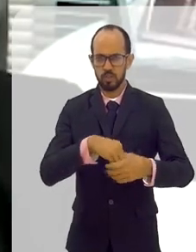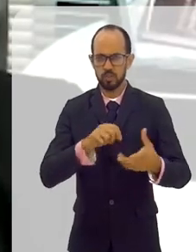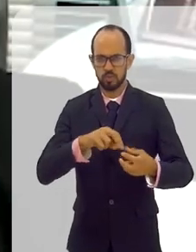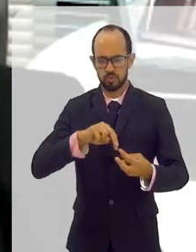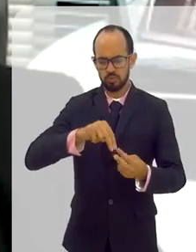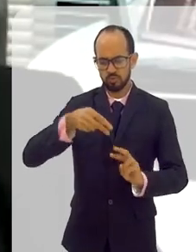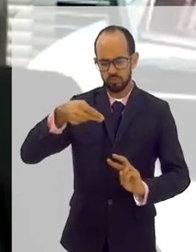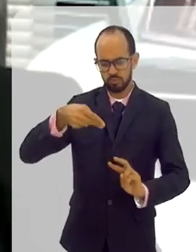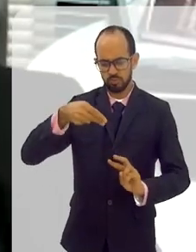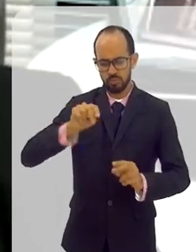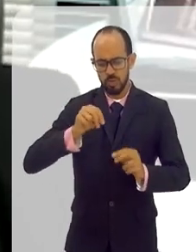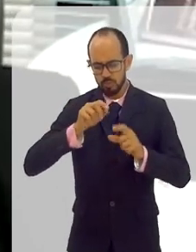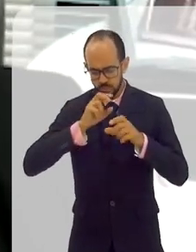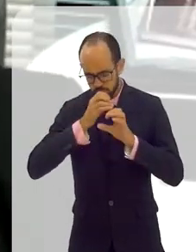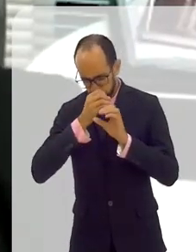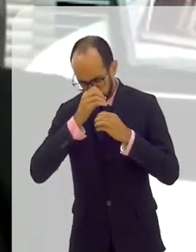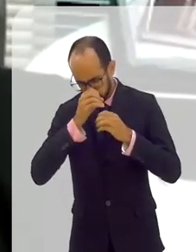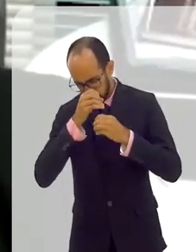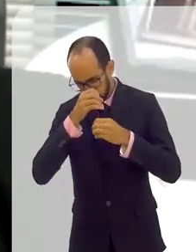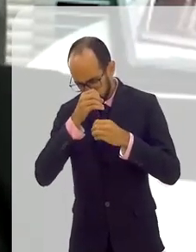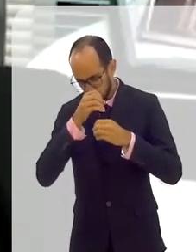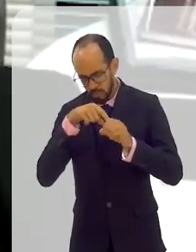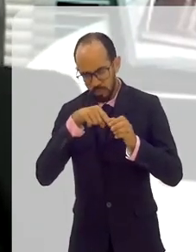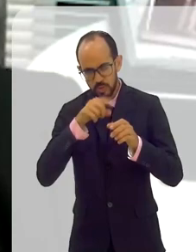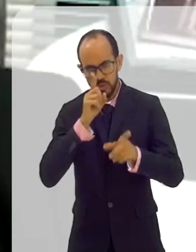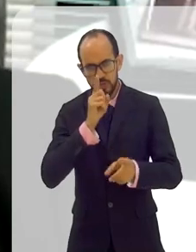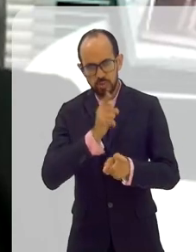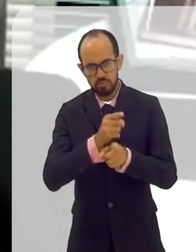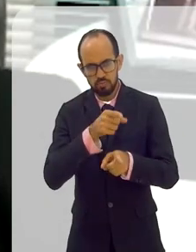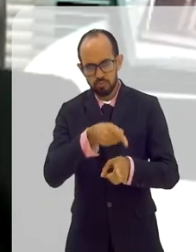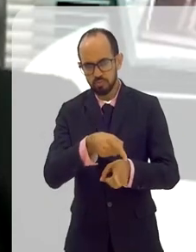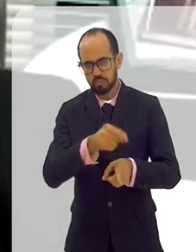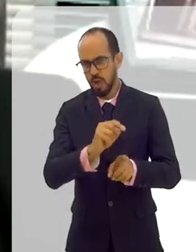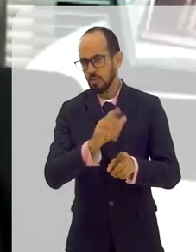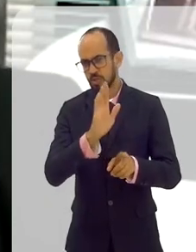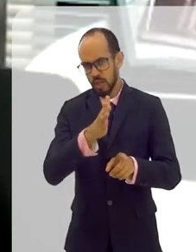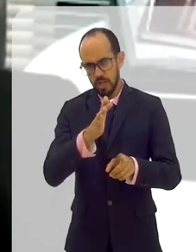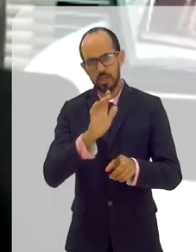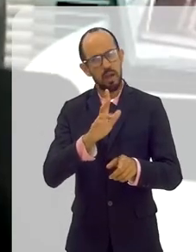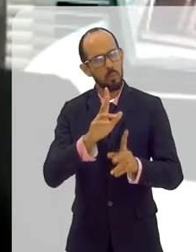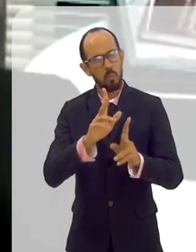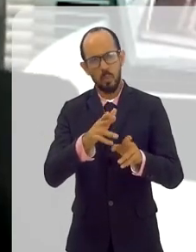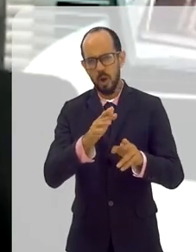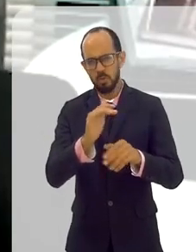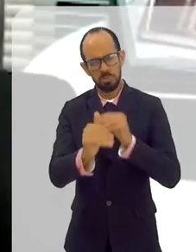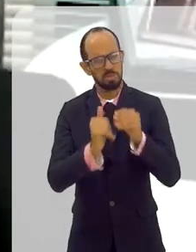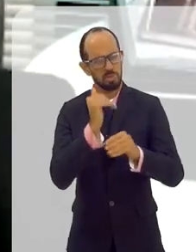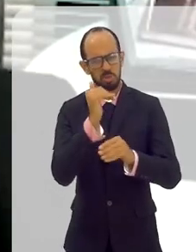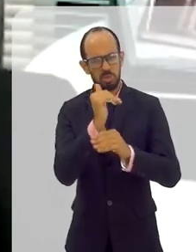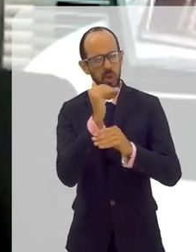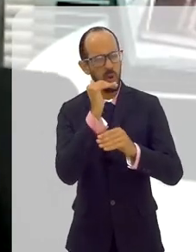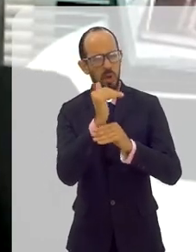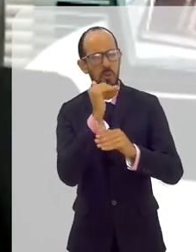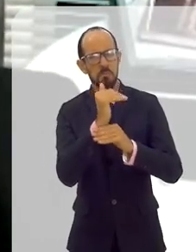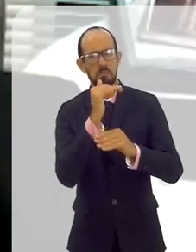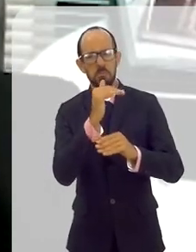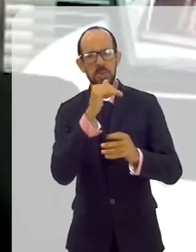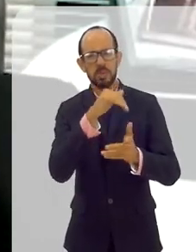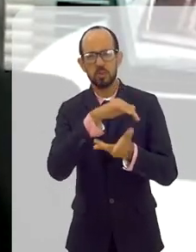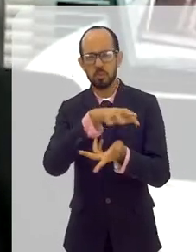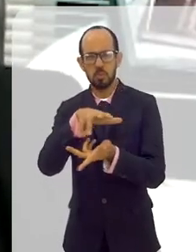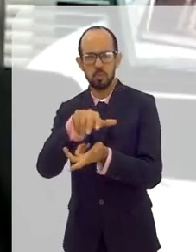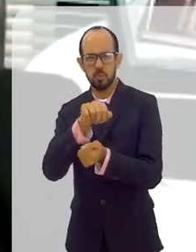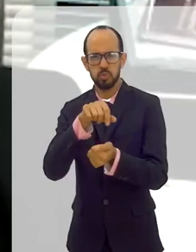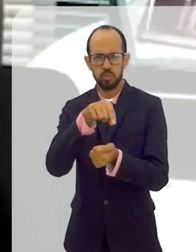de Ciências da Saúde, o diagnóstico molecular, padrão ouro internacional, com todos os controles sendo